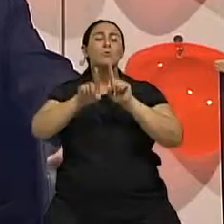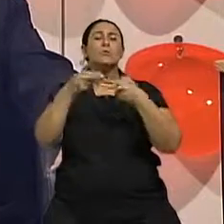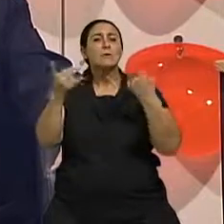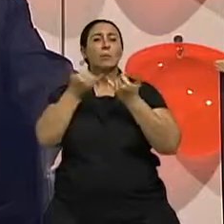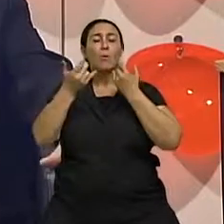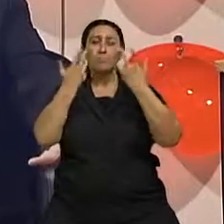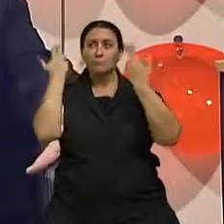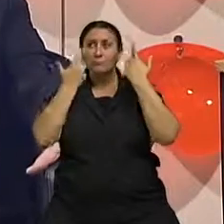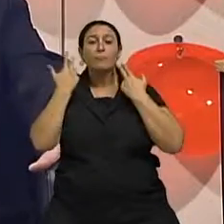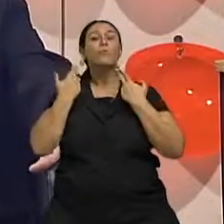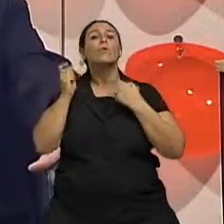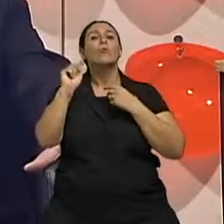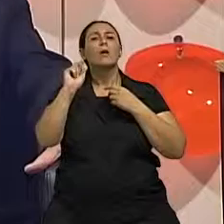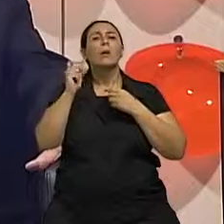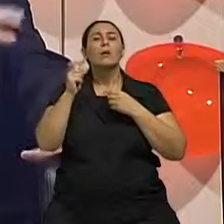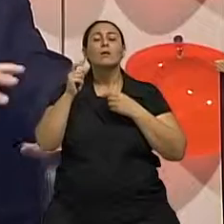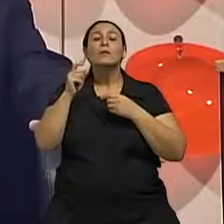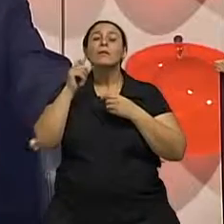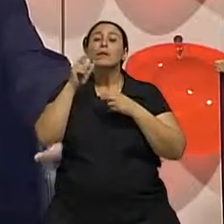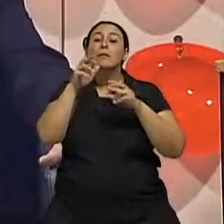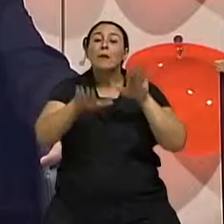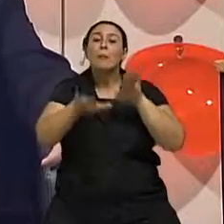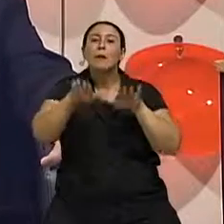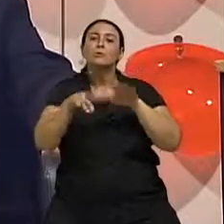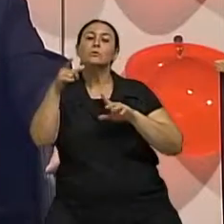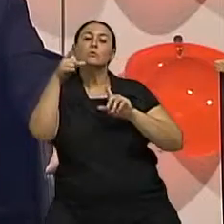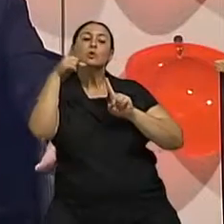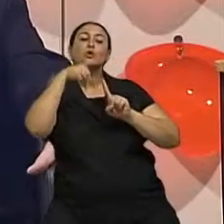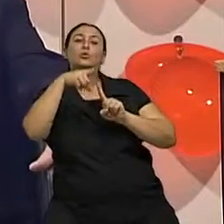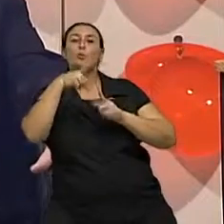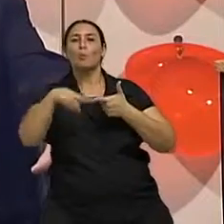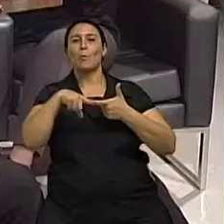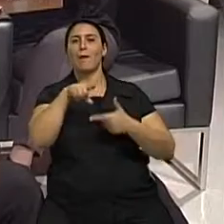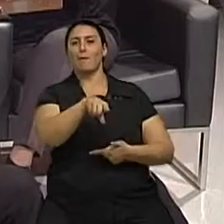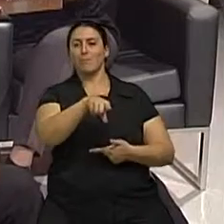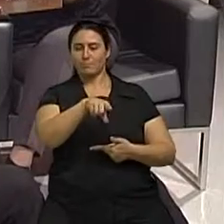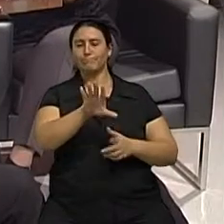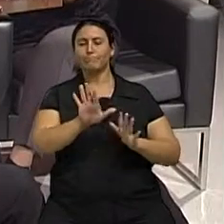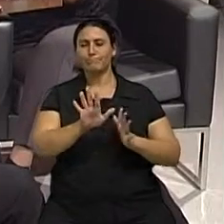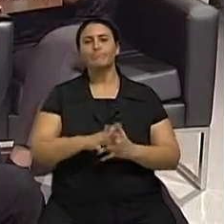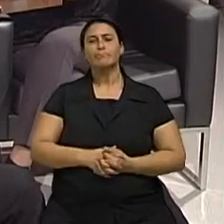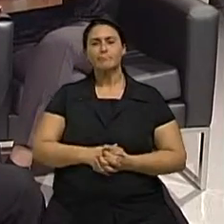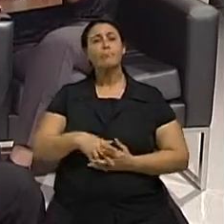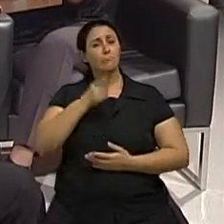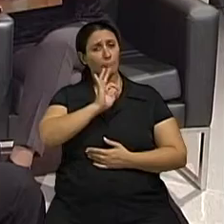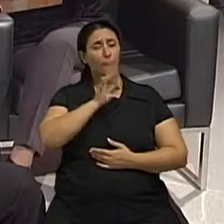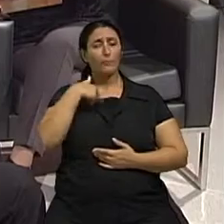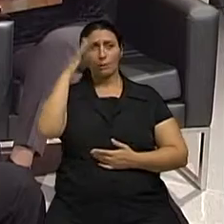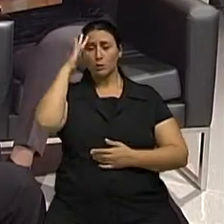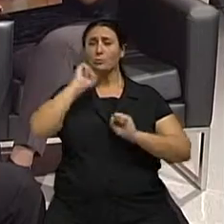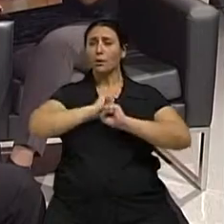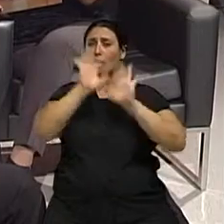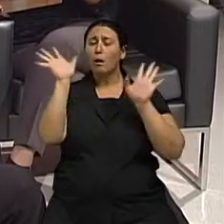plástica, elas são proporcionais ao problema que o paciente tem. Certo. E já ficou muito claro que é o